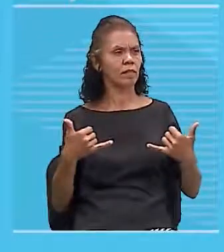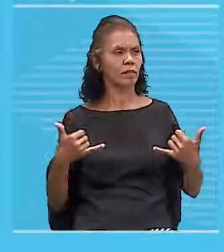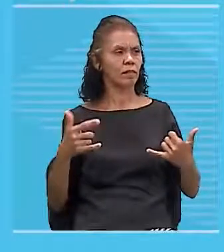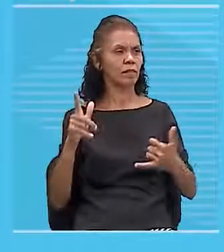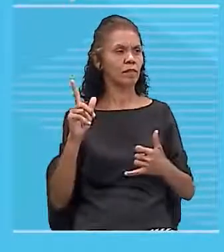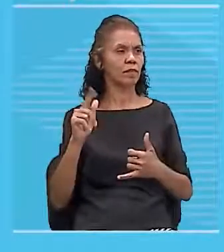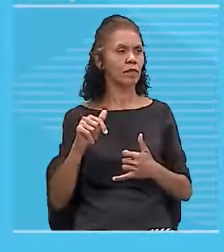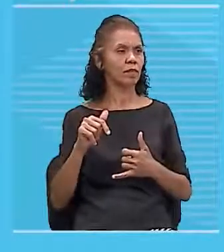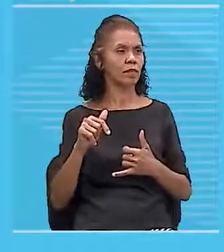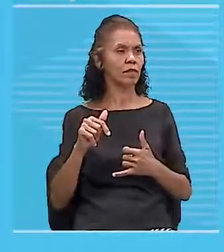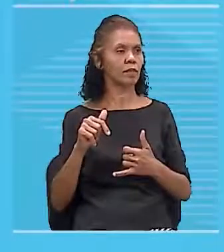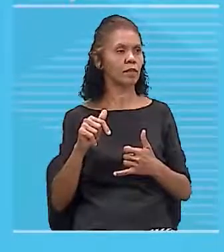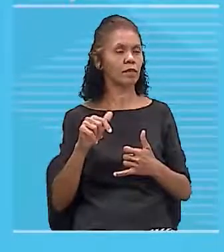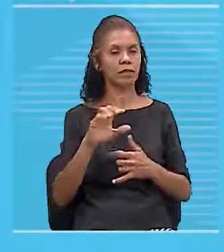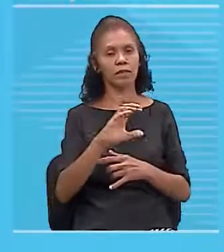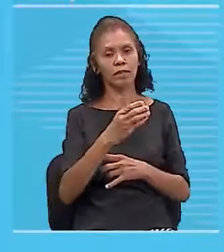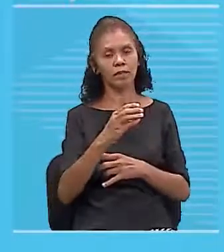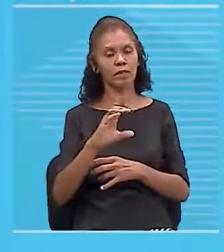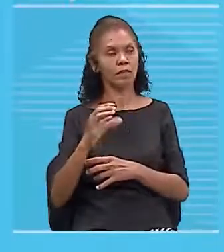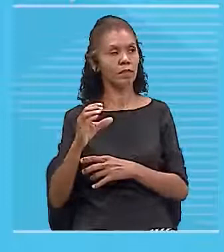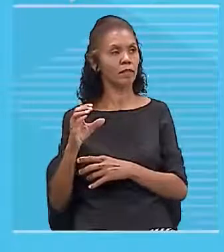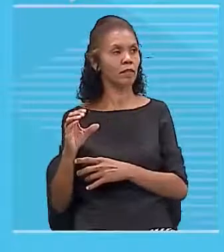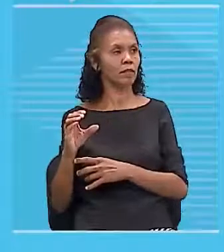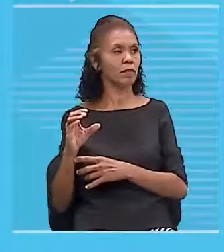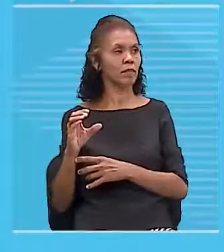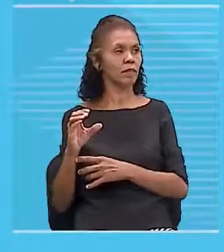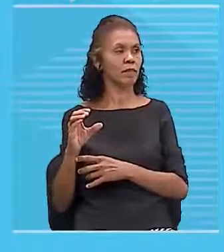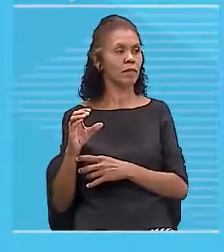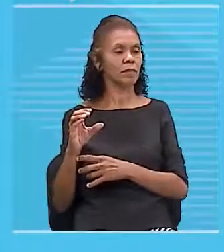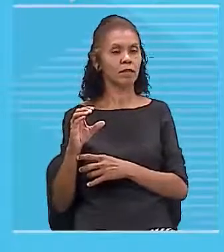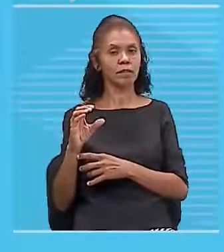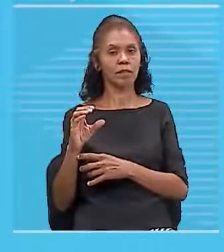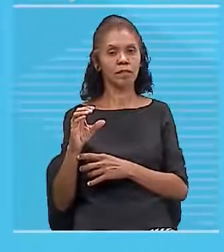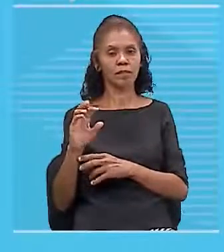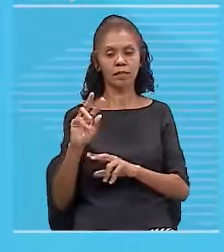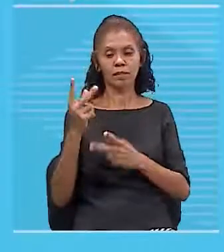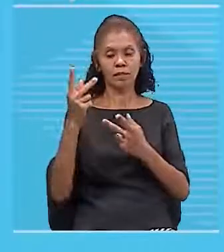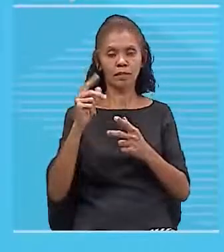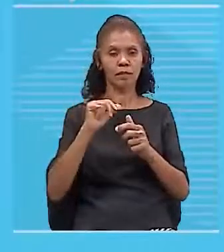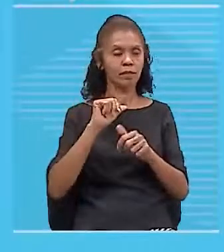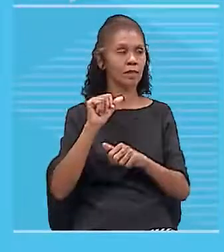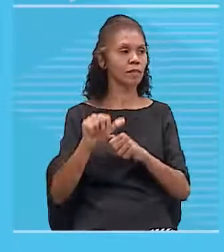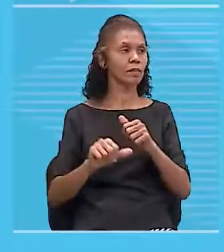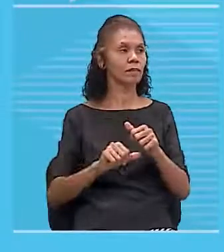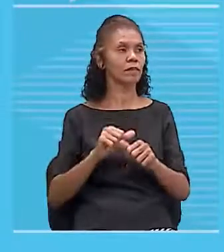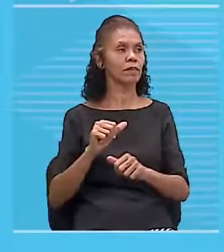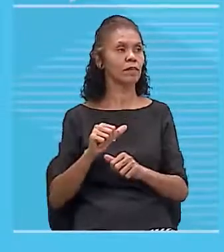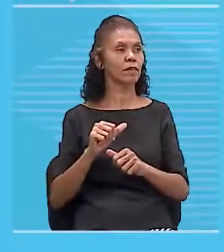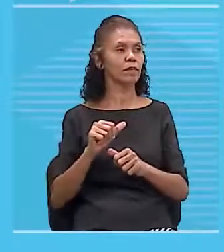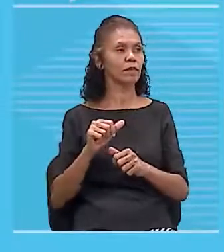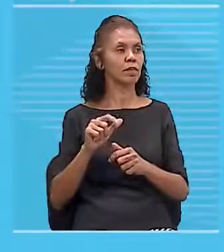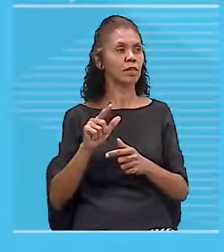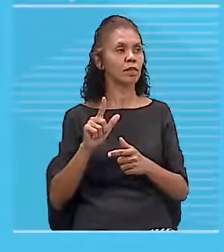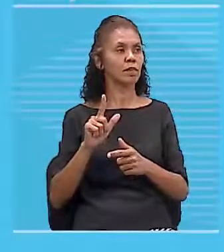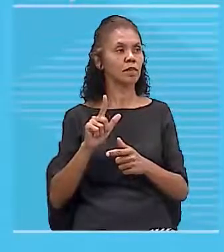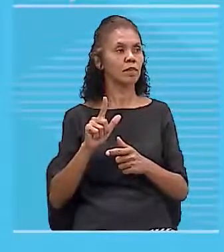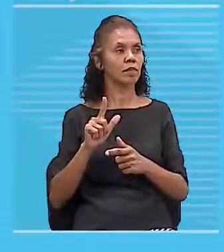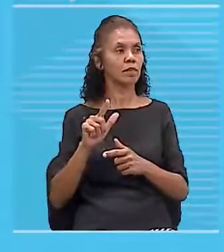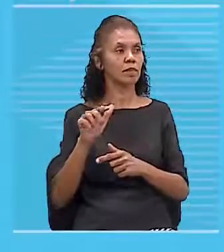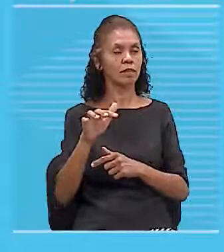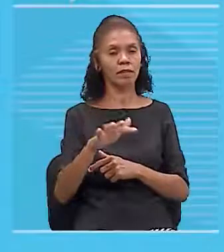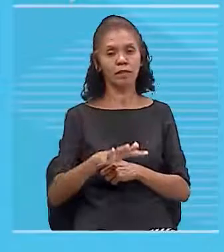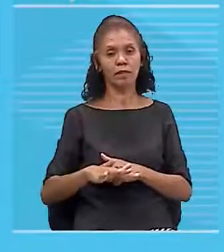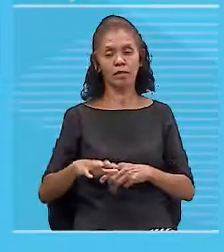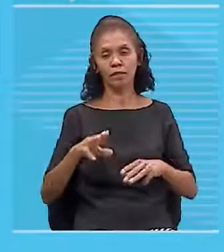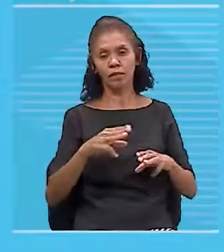corrente elétrica constante que não varia o seu valor e que cria um campo magnético